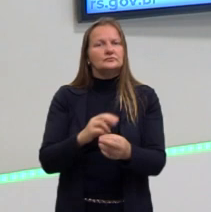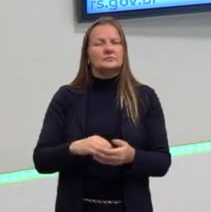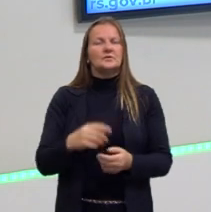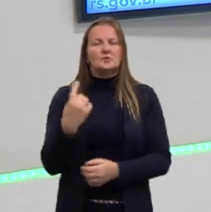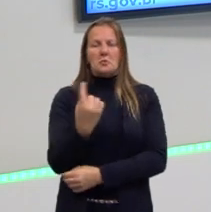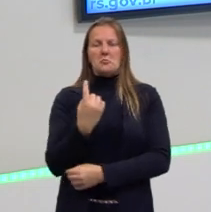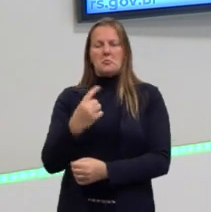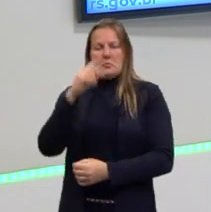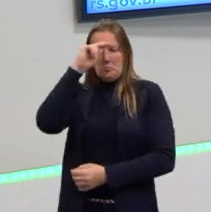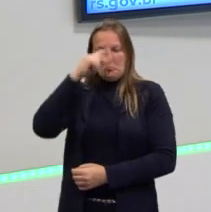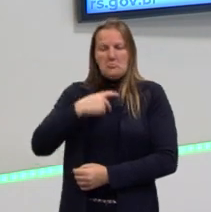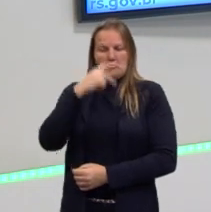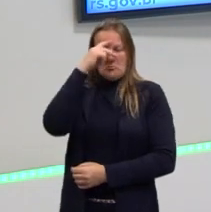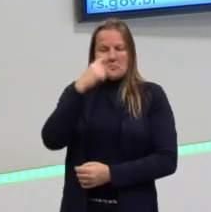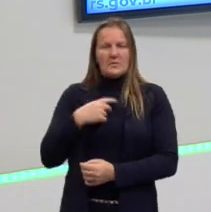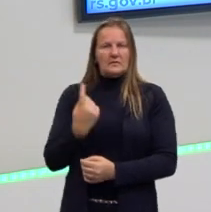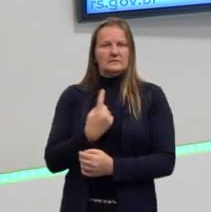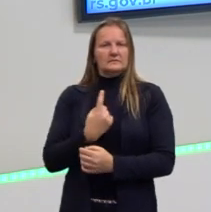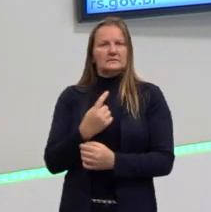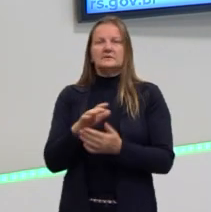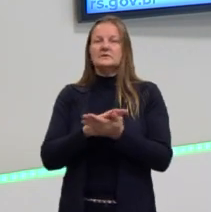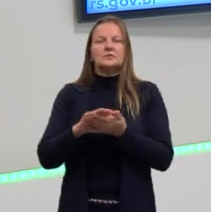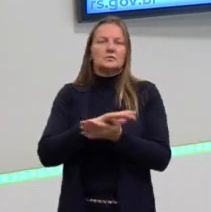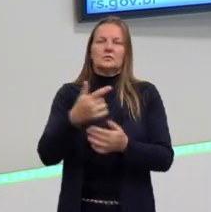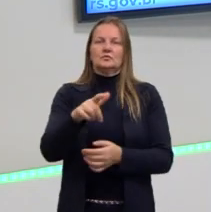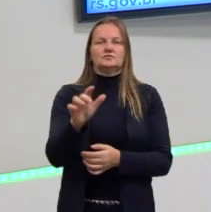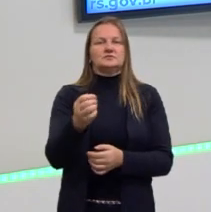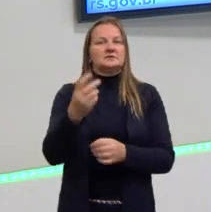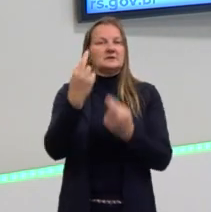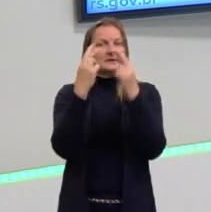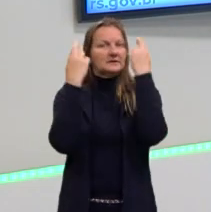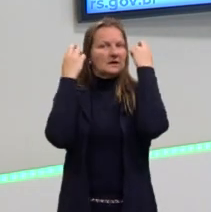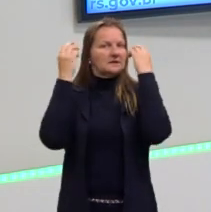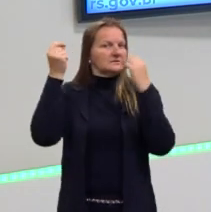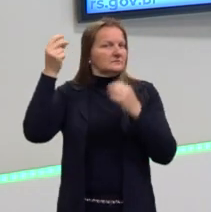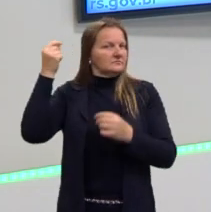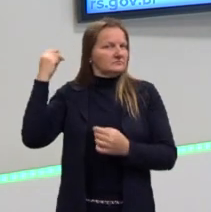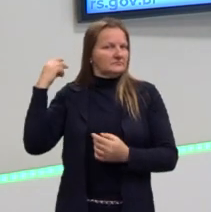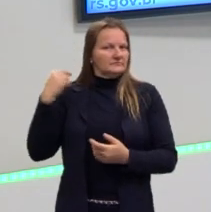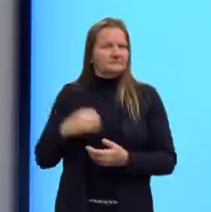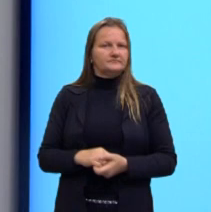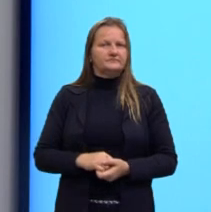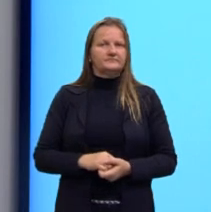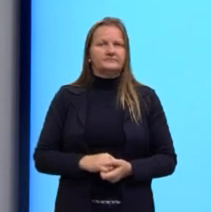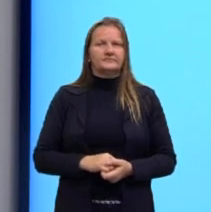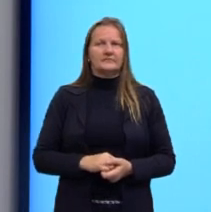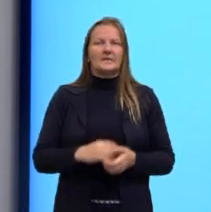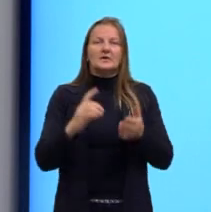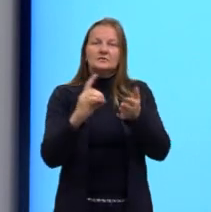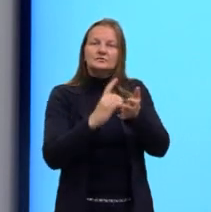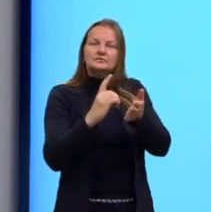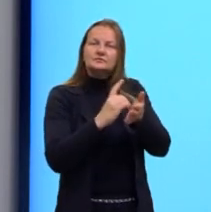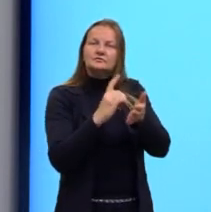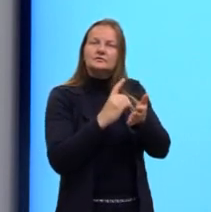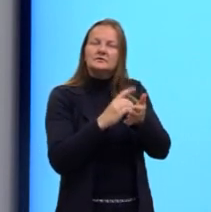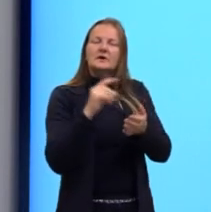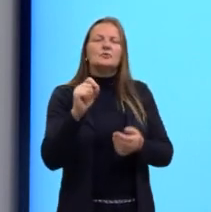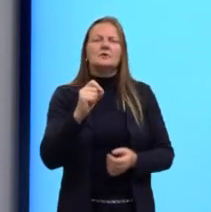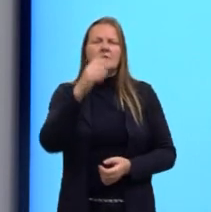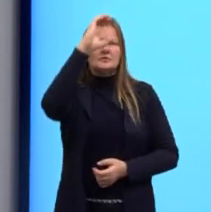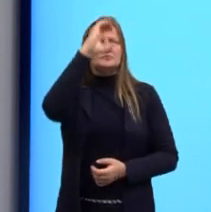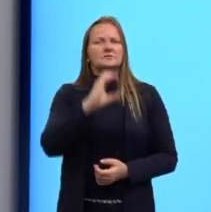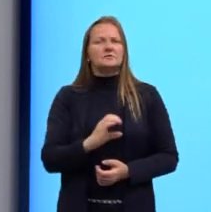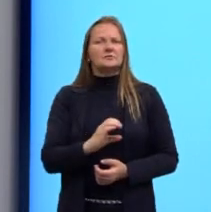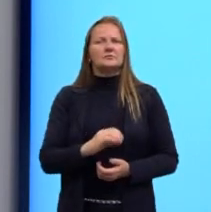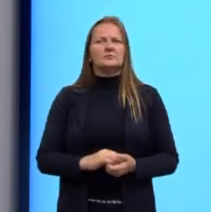individualista que nós temos hoje na contemporaneidade. Mas, afinal, de acordo com o Aurélio, o que é ser cidadão?